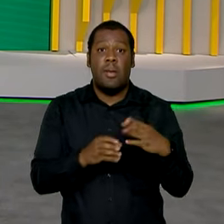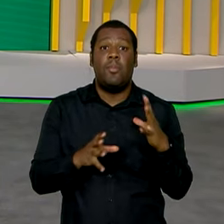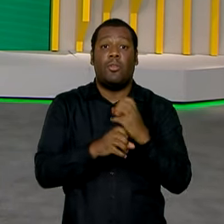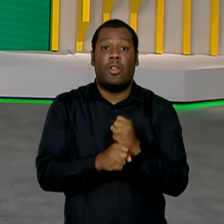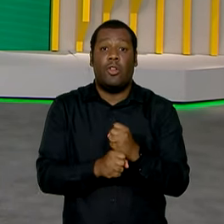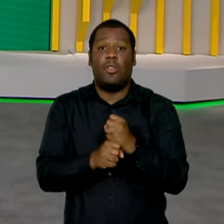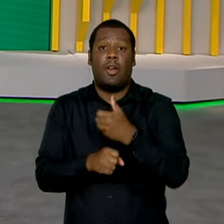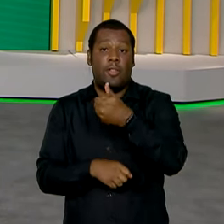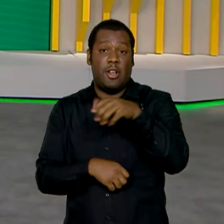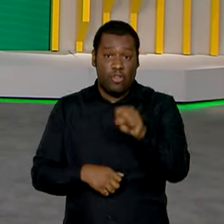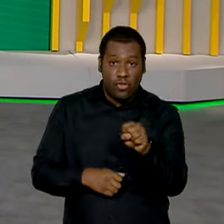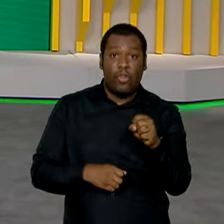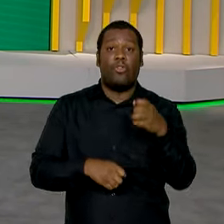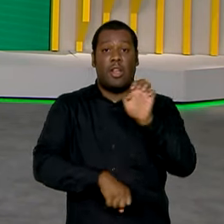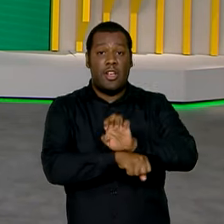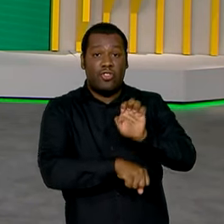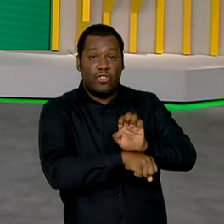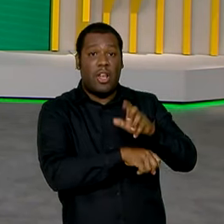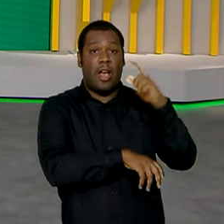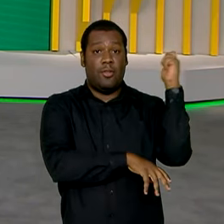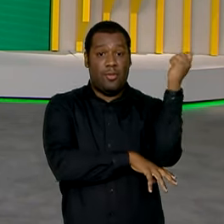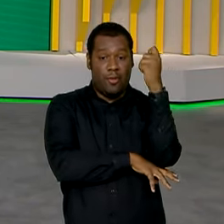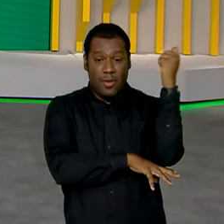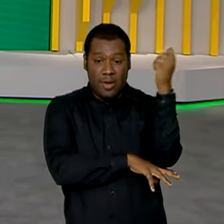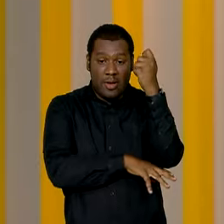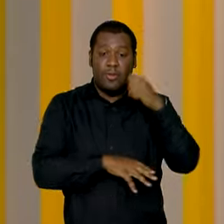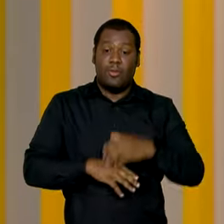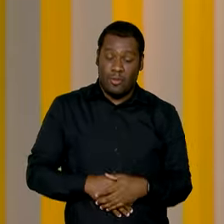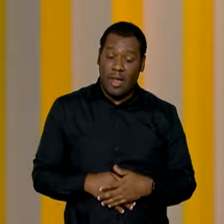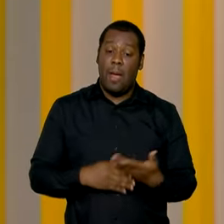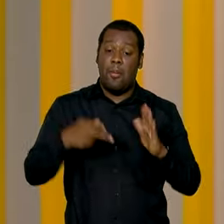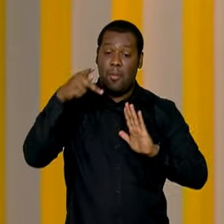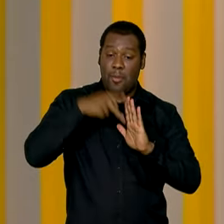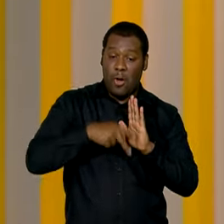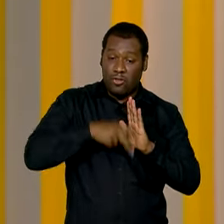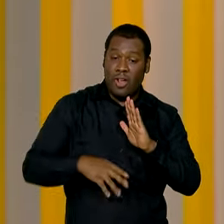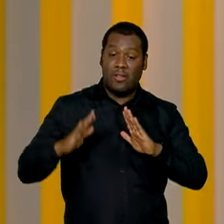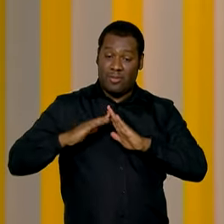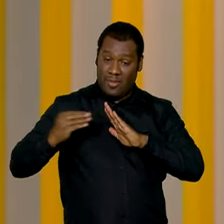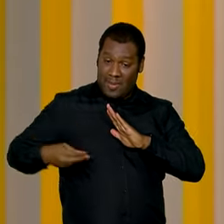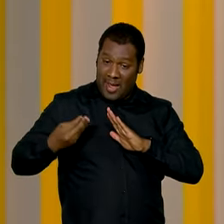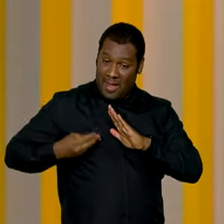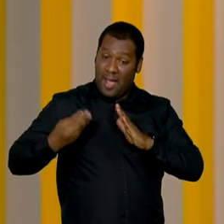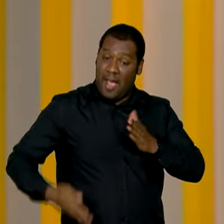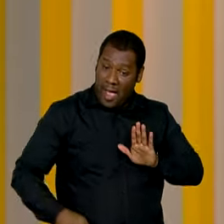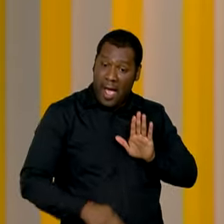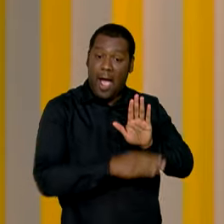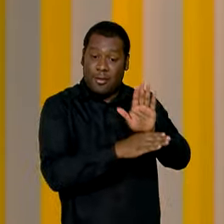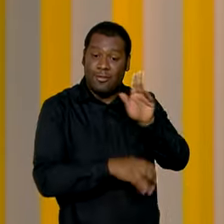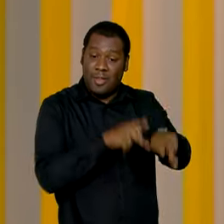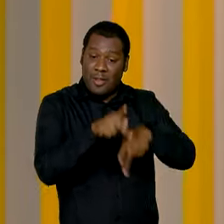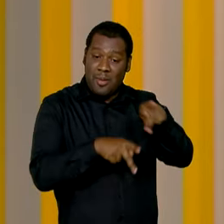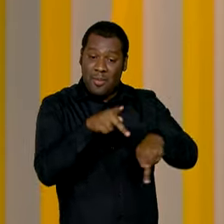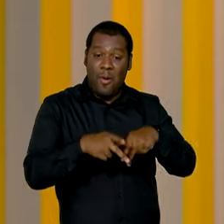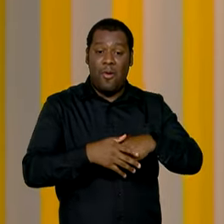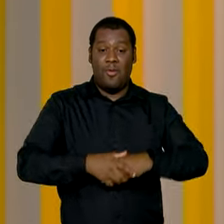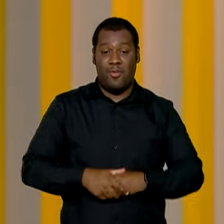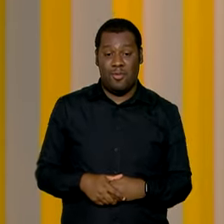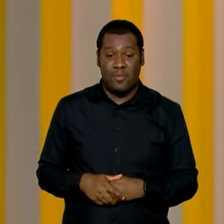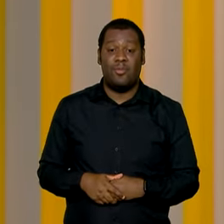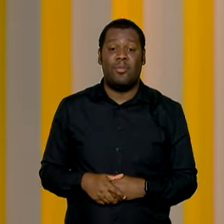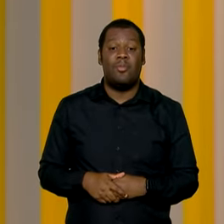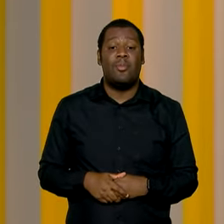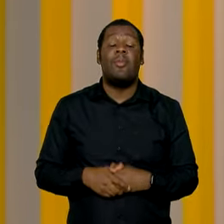quinta-feira a confirmação de novas casas. É uma nova modalidade do programa Minha Casa Minha Vida, que será